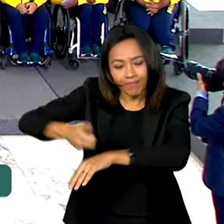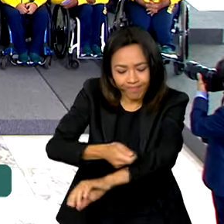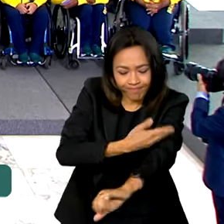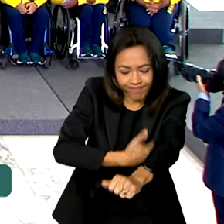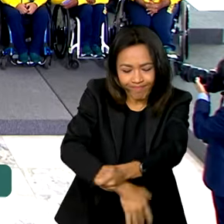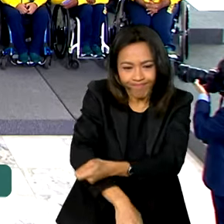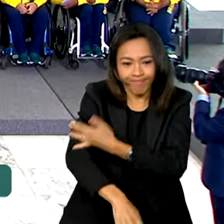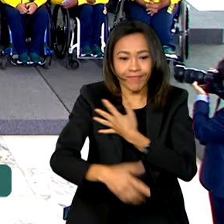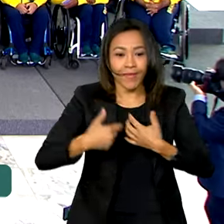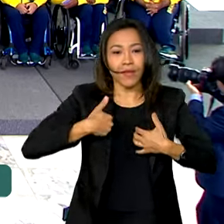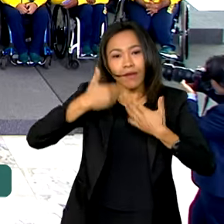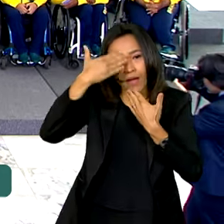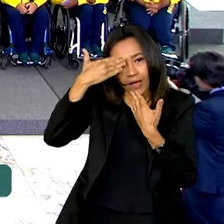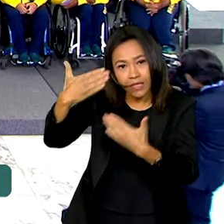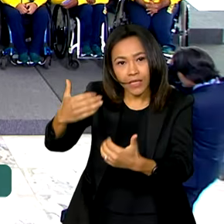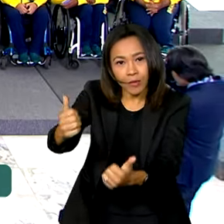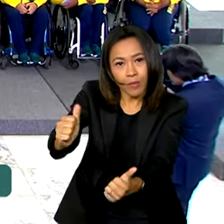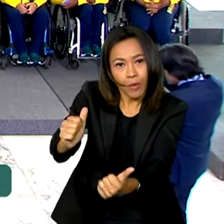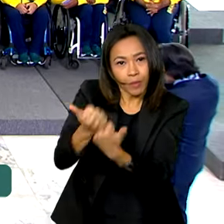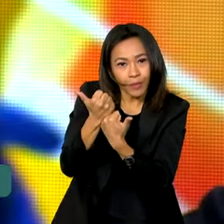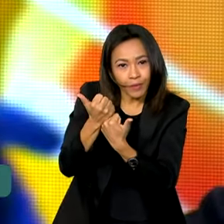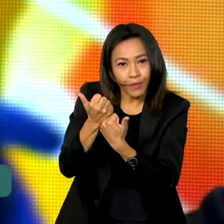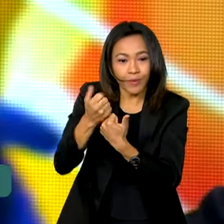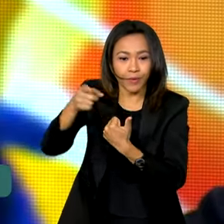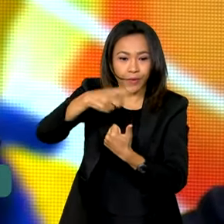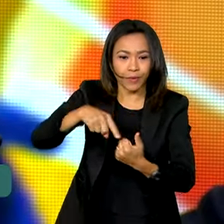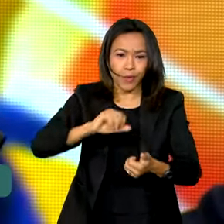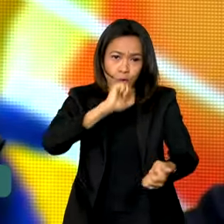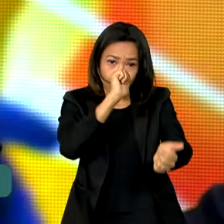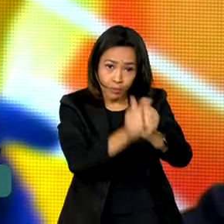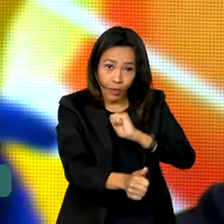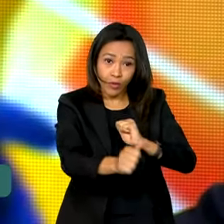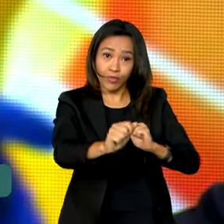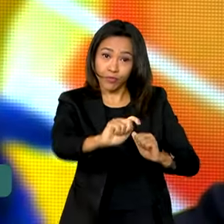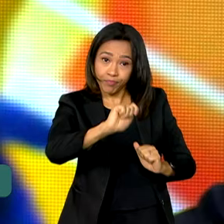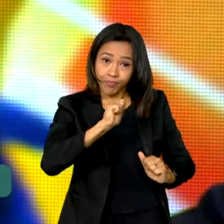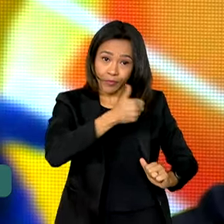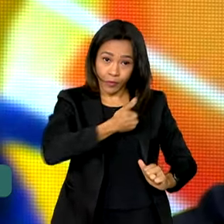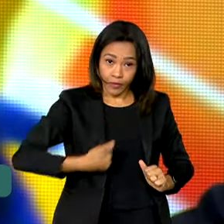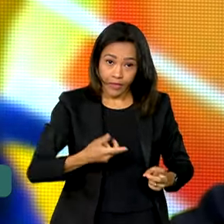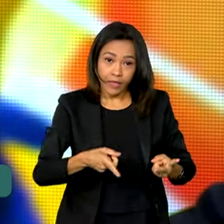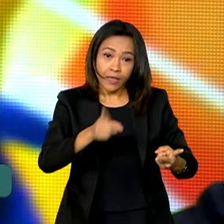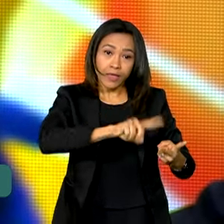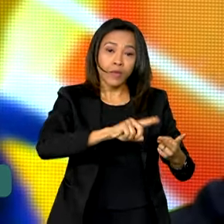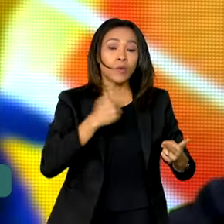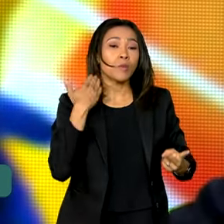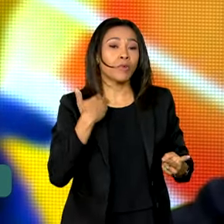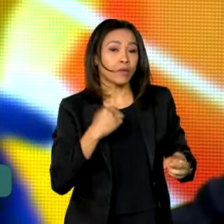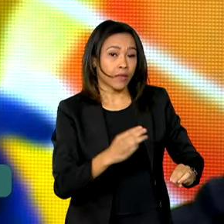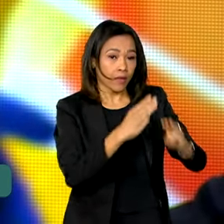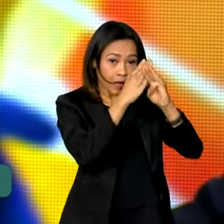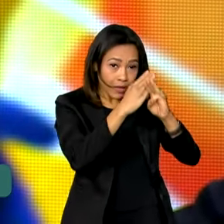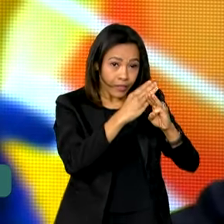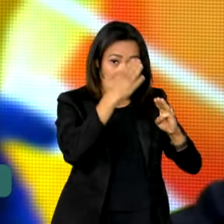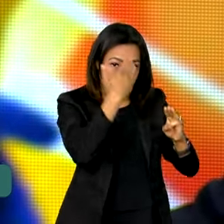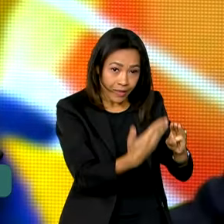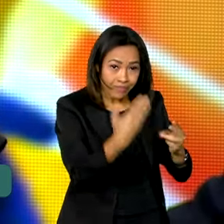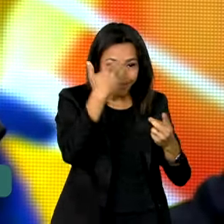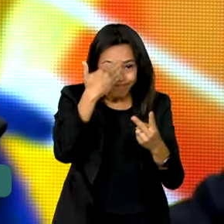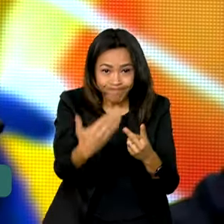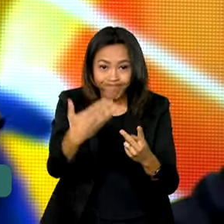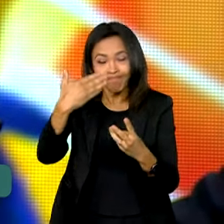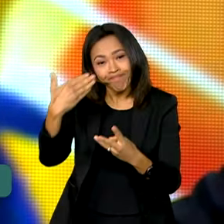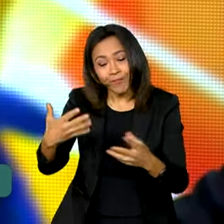aos meus patrocínios, Bolsa Atleta, Caixa Econômica Federal, eu vejo que